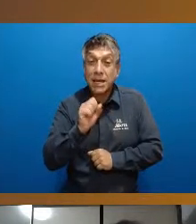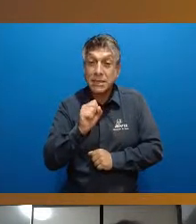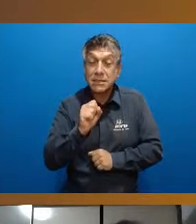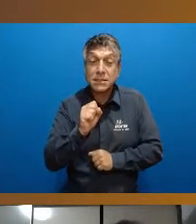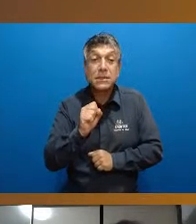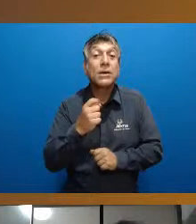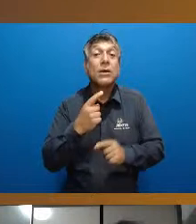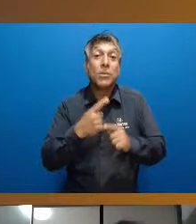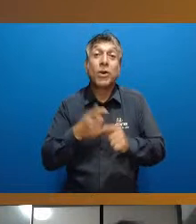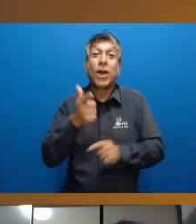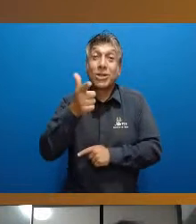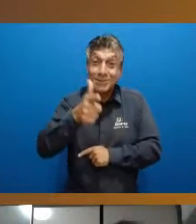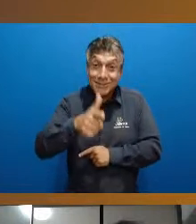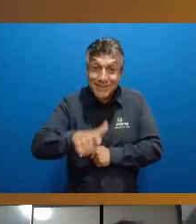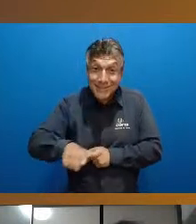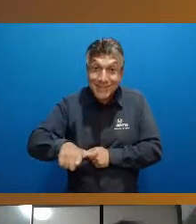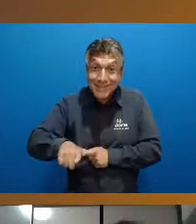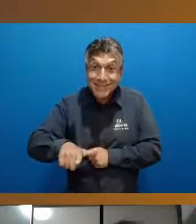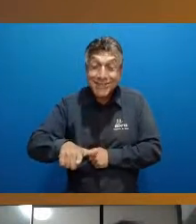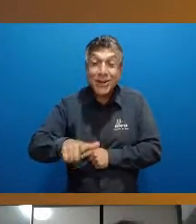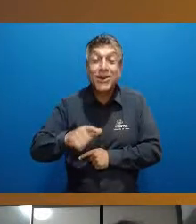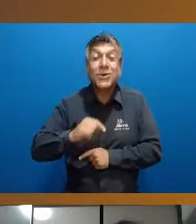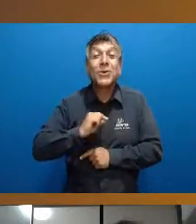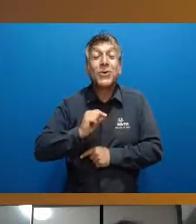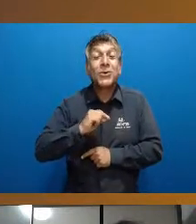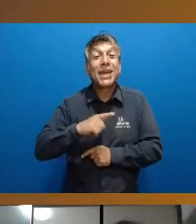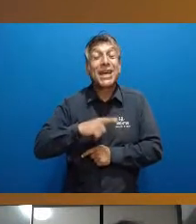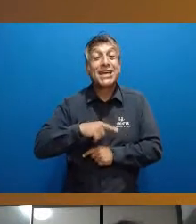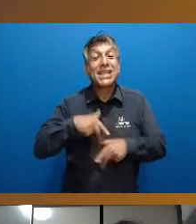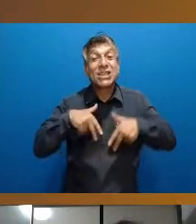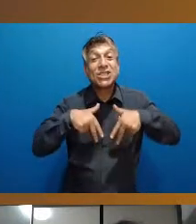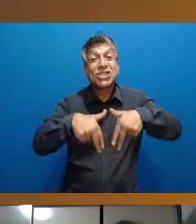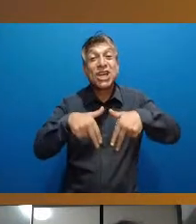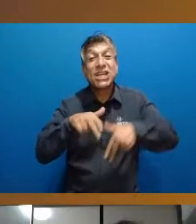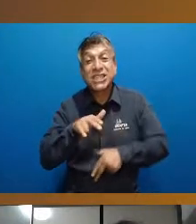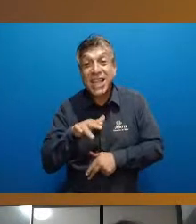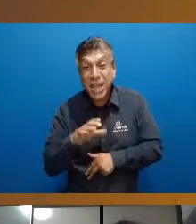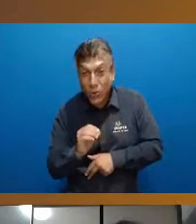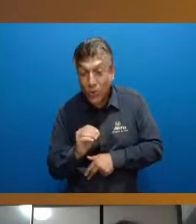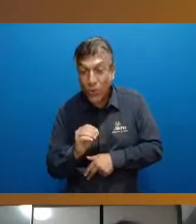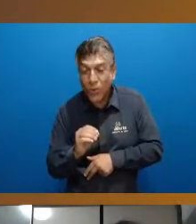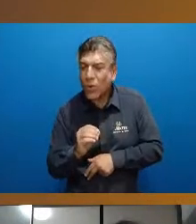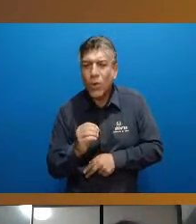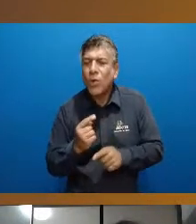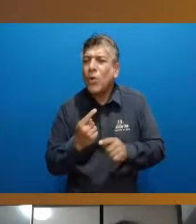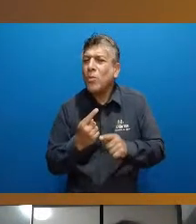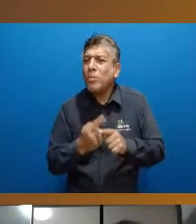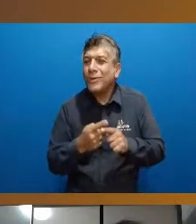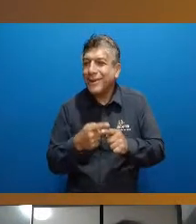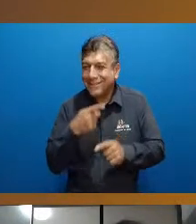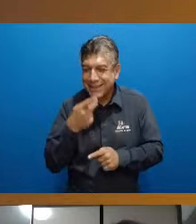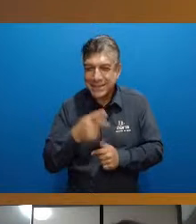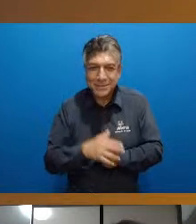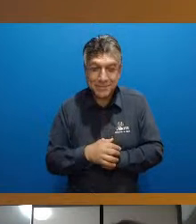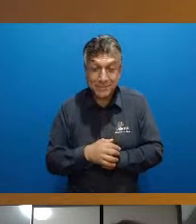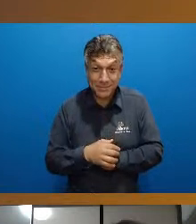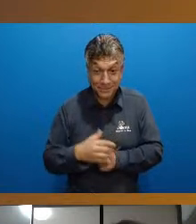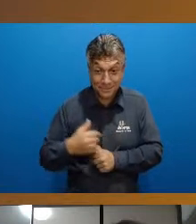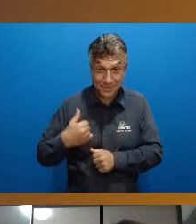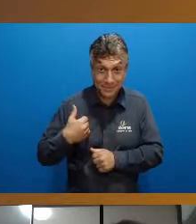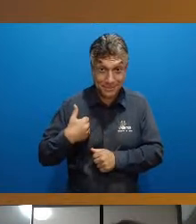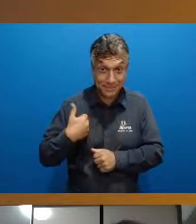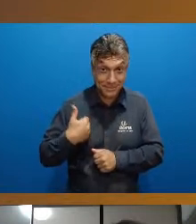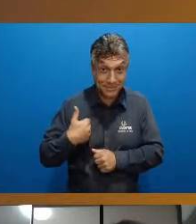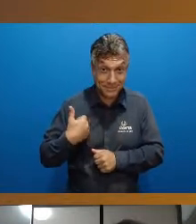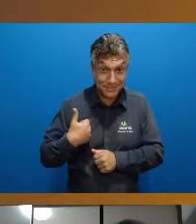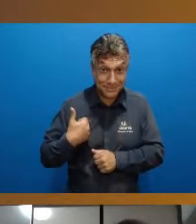novamente a gente entra numa questão de gênero né então por que que eu estou falando isso porque nessa faixa etária